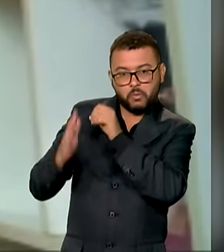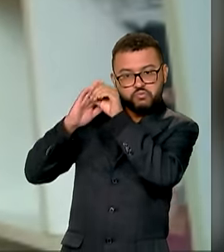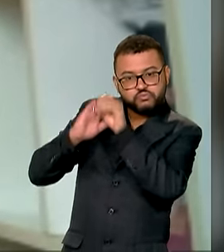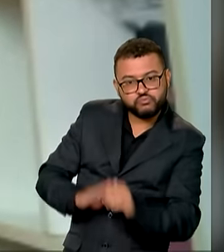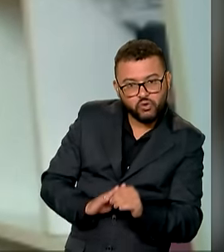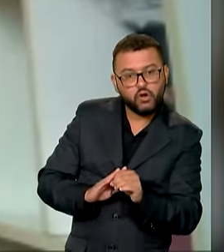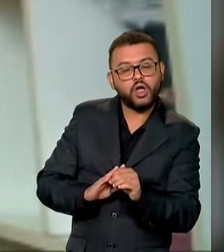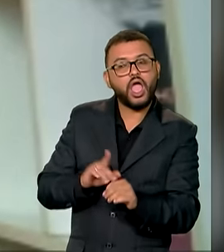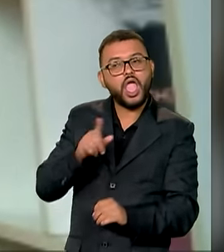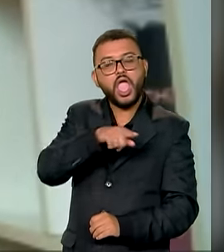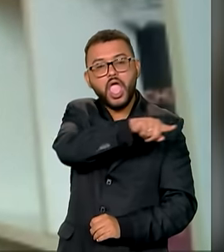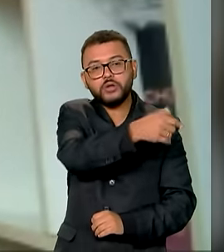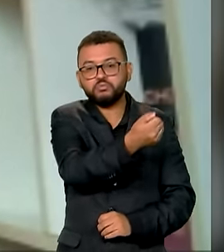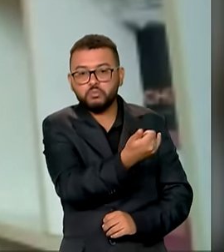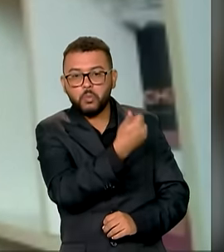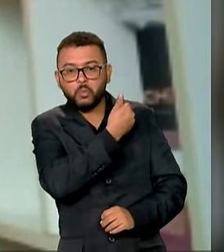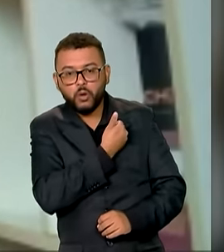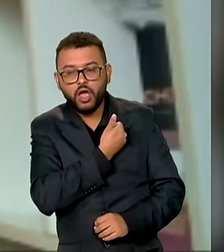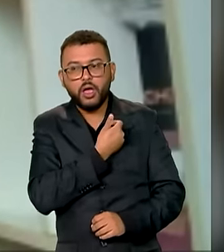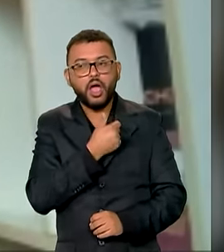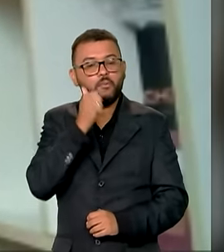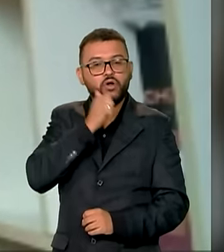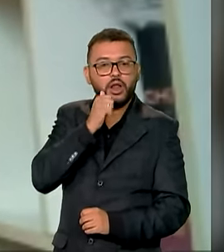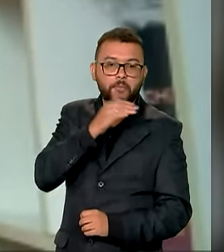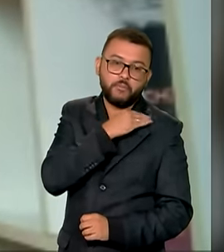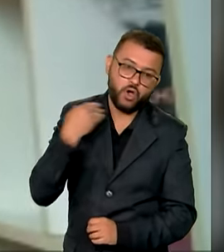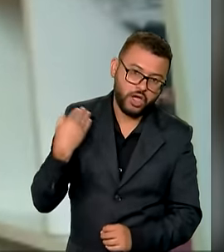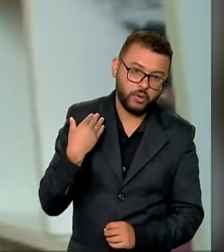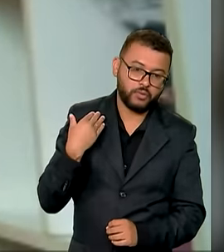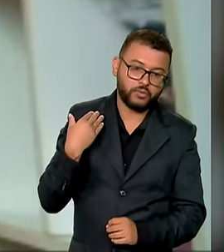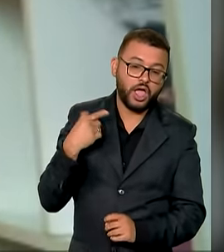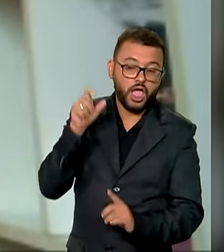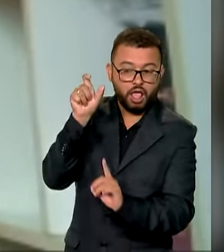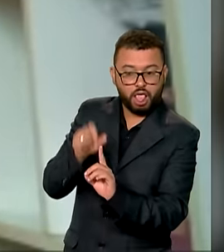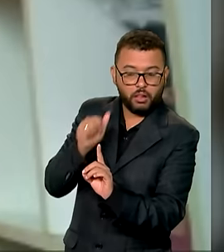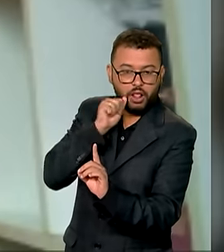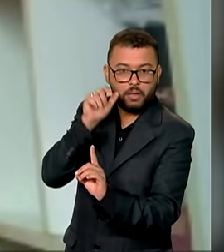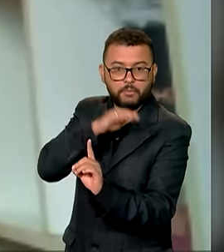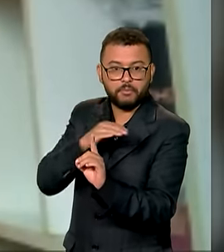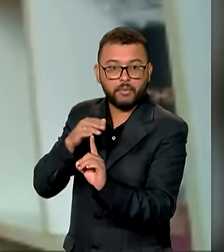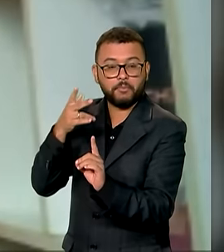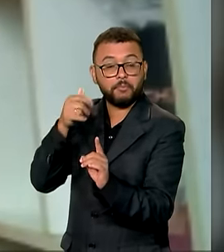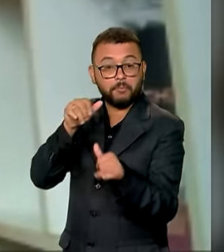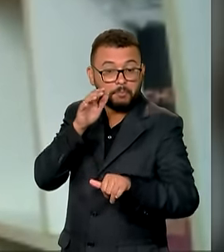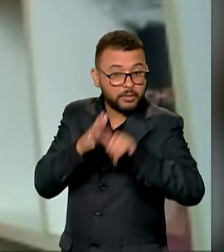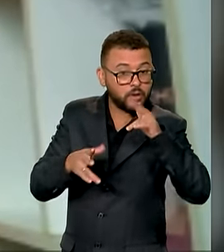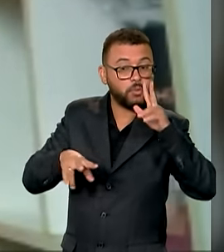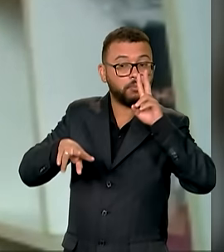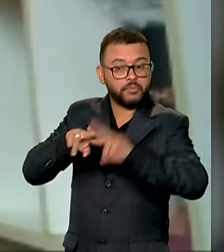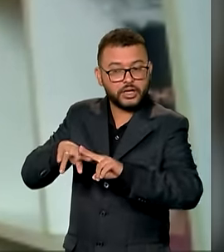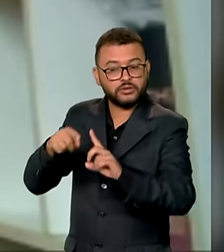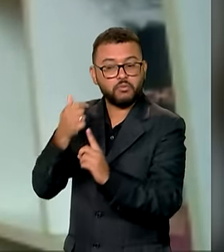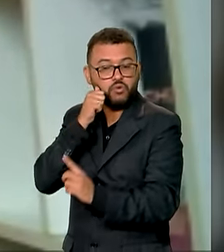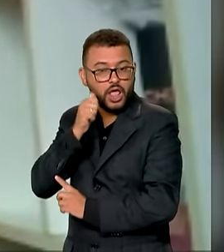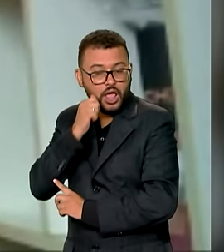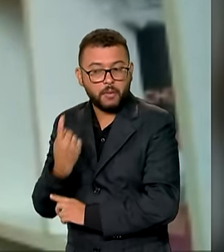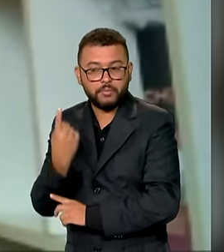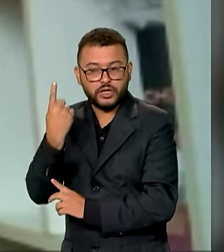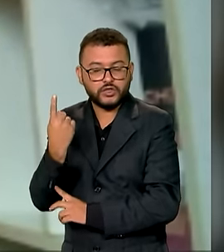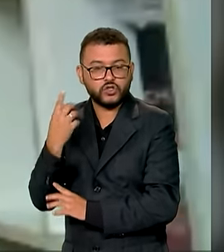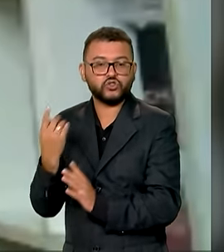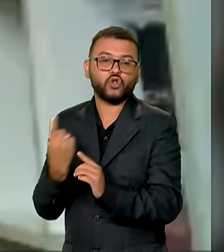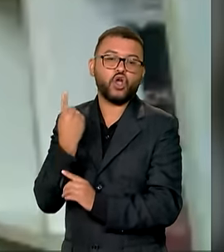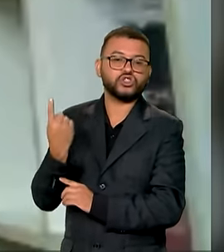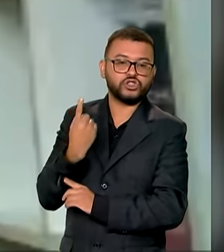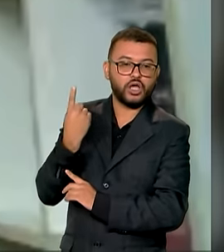que nos conta como ela foi executada. Ela foi presa sozinha na mata,